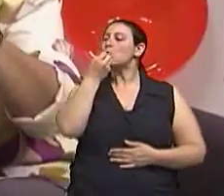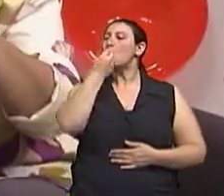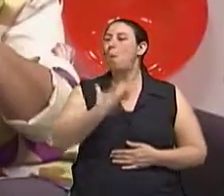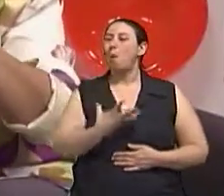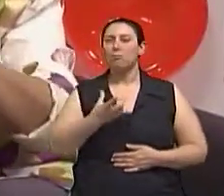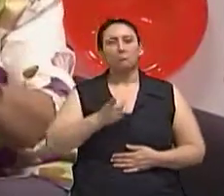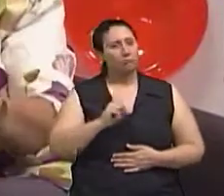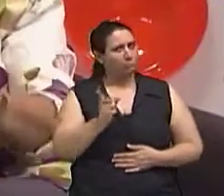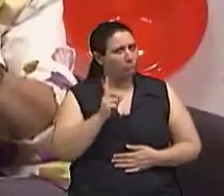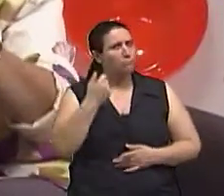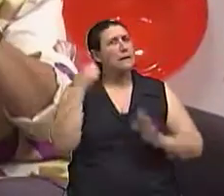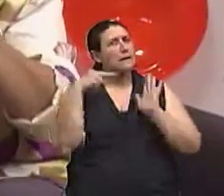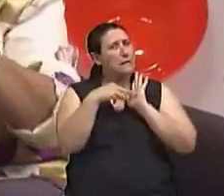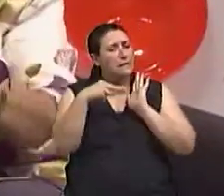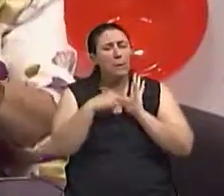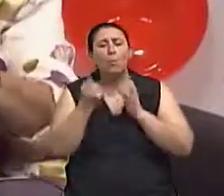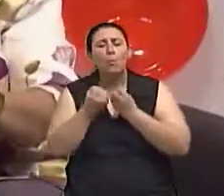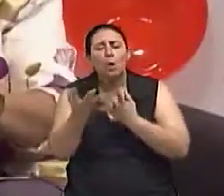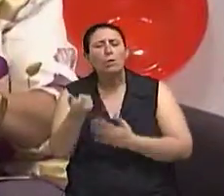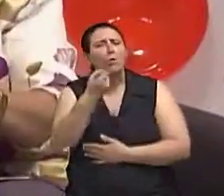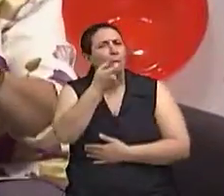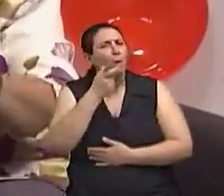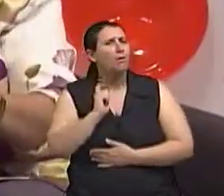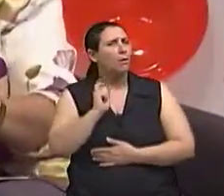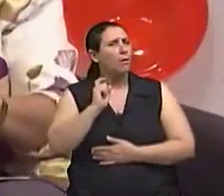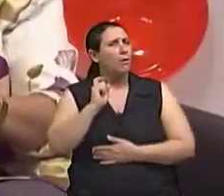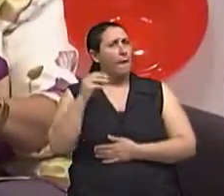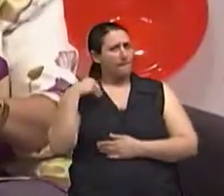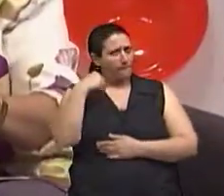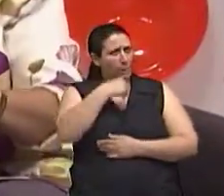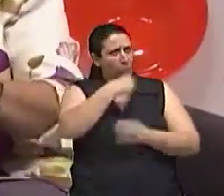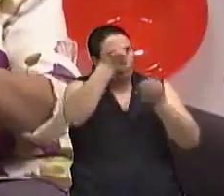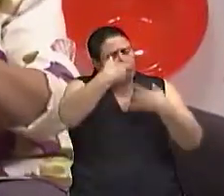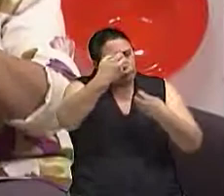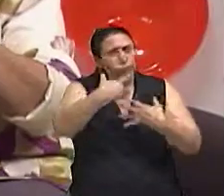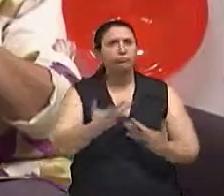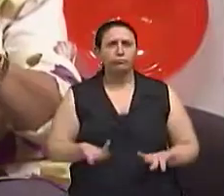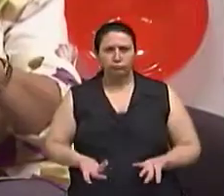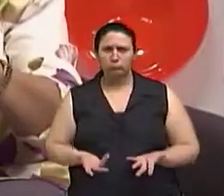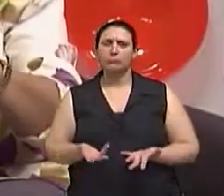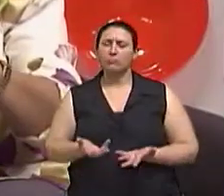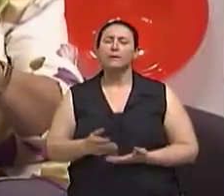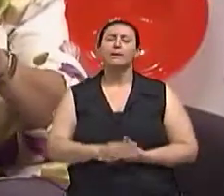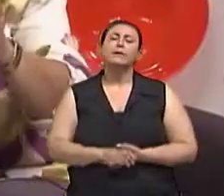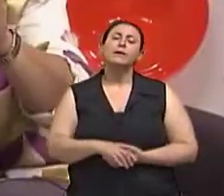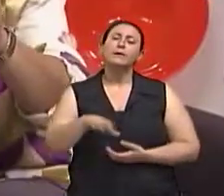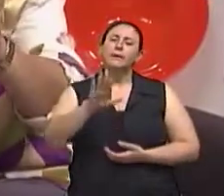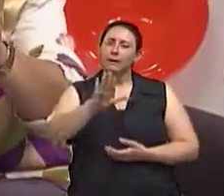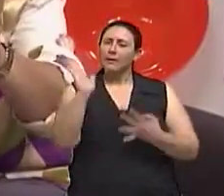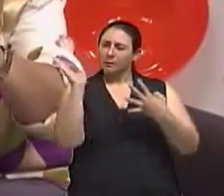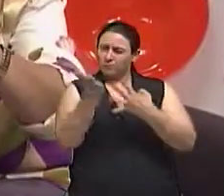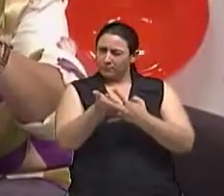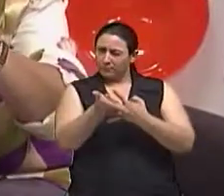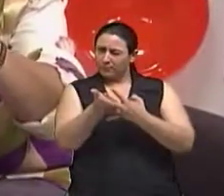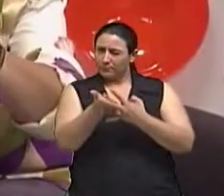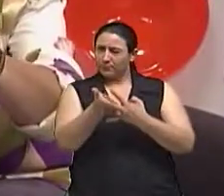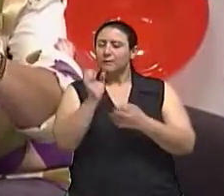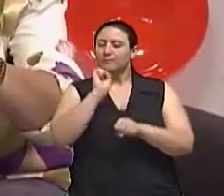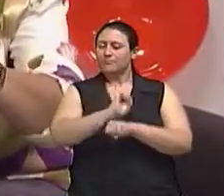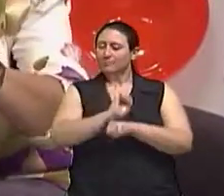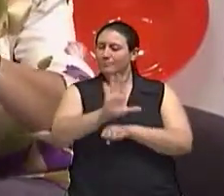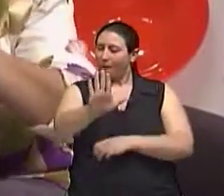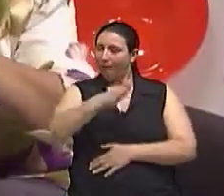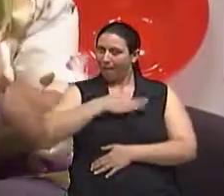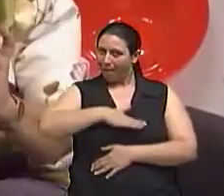estar atento e também ao que está nos dizendo um especialista. Nós vamos a um pequeno intervalo. É só a metade do programa, fique